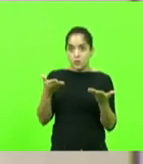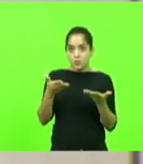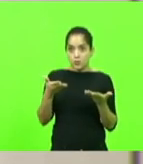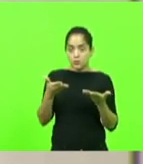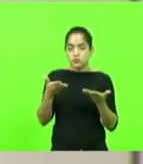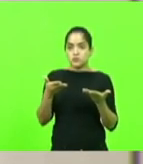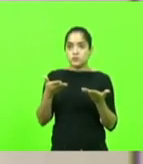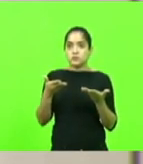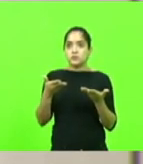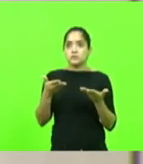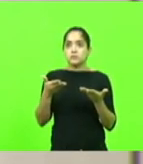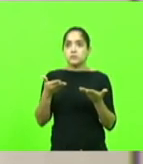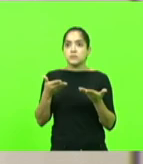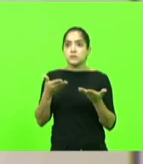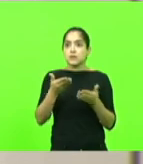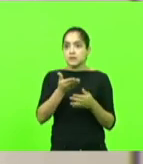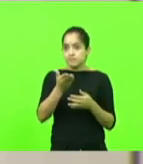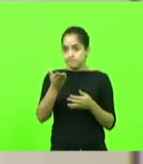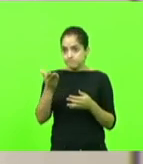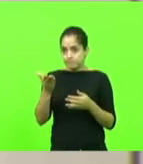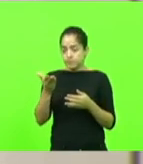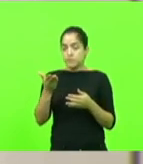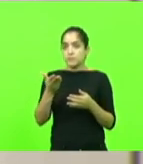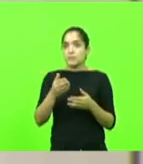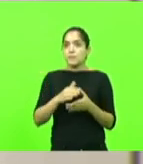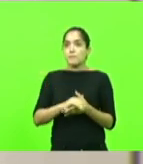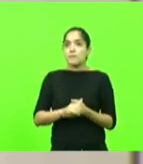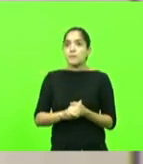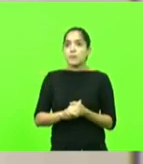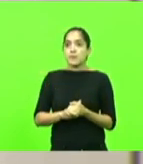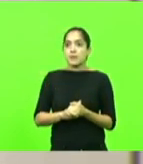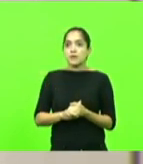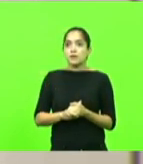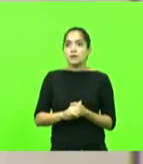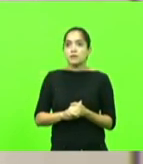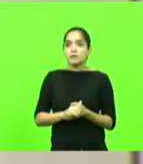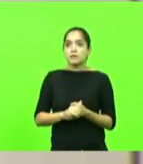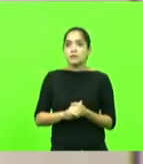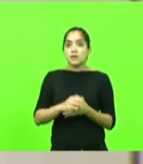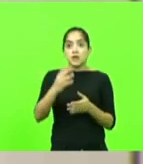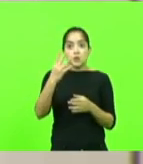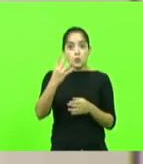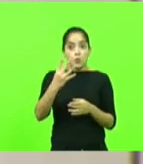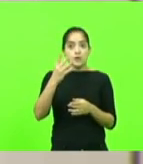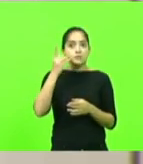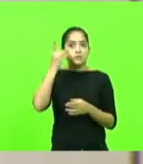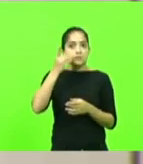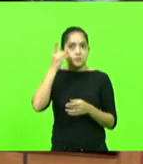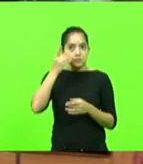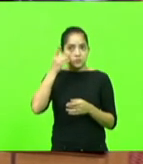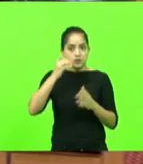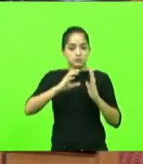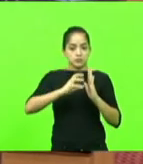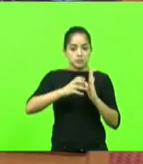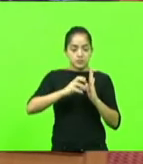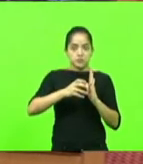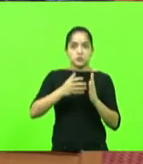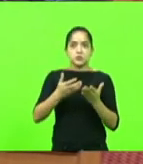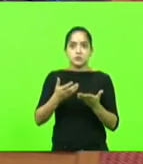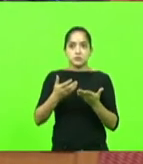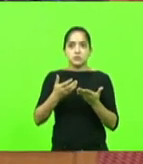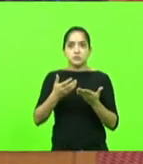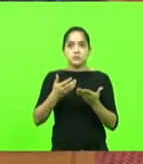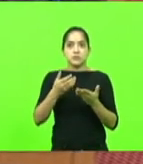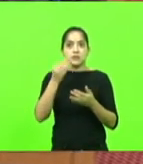Maurício Cudillac, Ivan, Sargento Lima, deputado Berlanda, em quatro deputados do partido. Eu acho que a gente precisa, eu estou